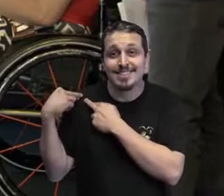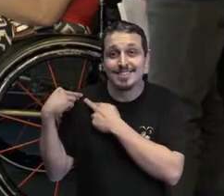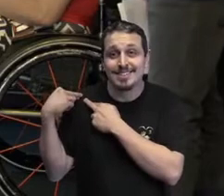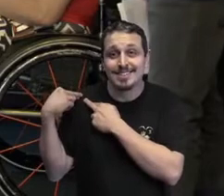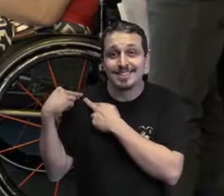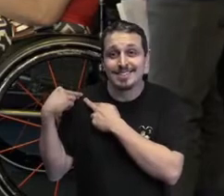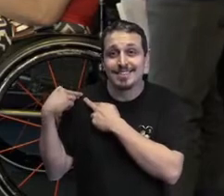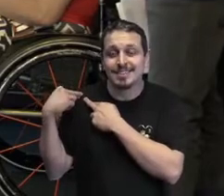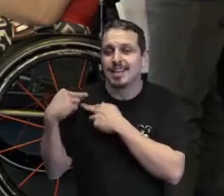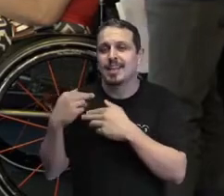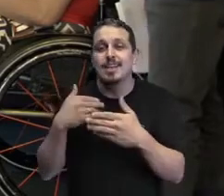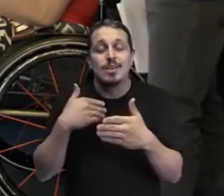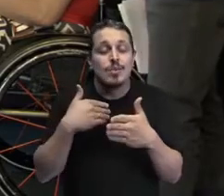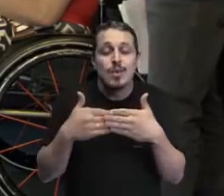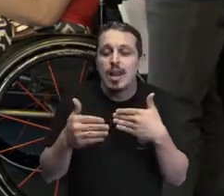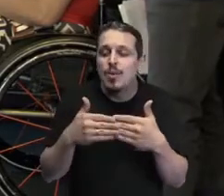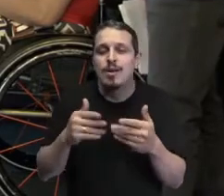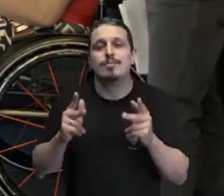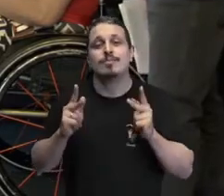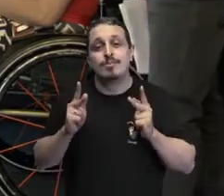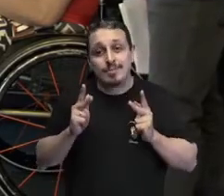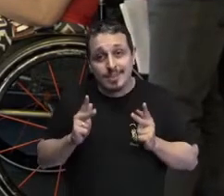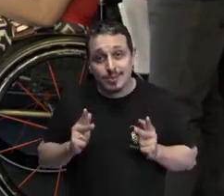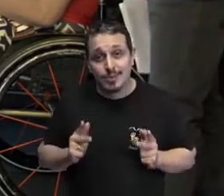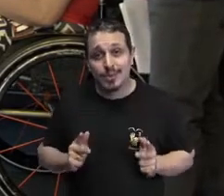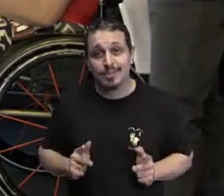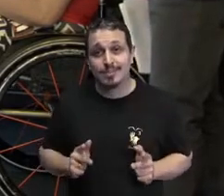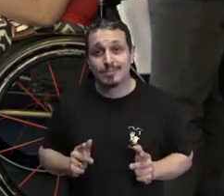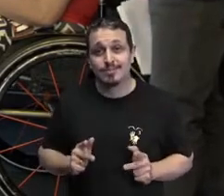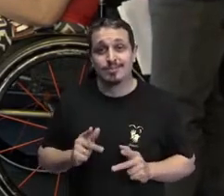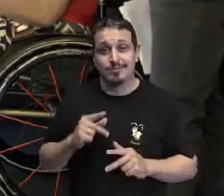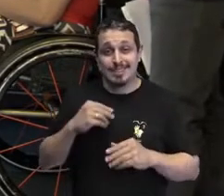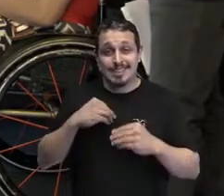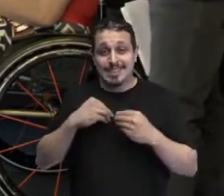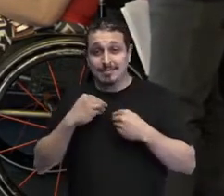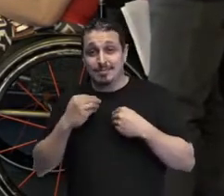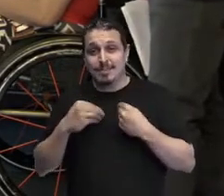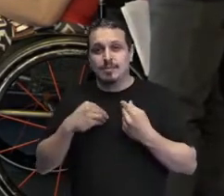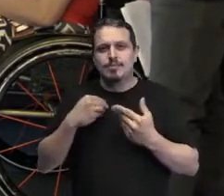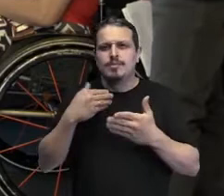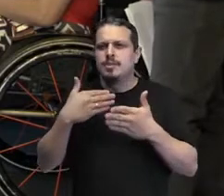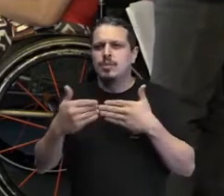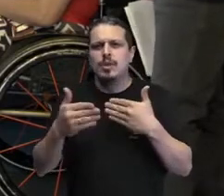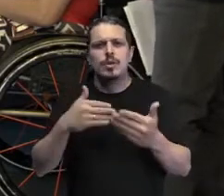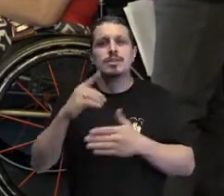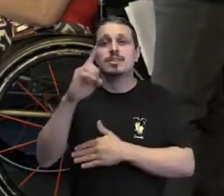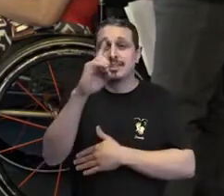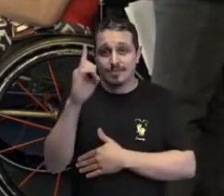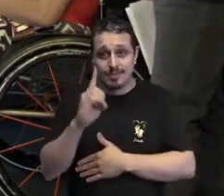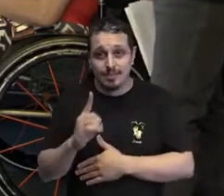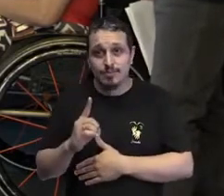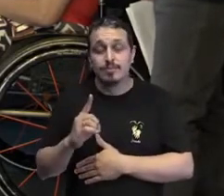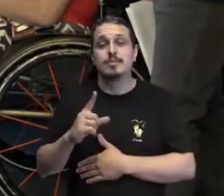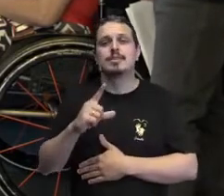qualquer pessoa que se transforme em qualquer deficiência. não existe barreira, existe